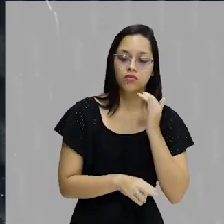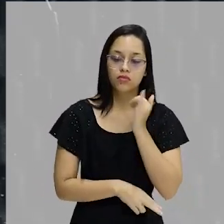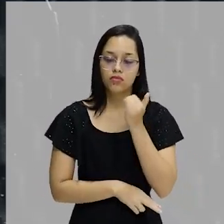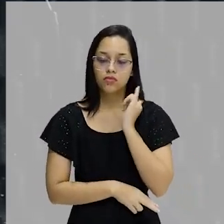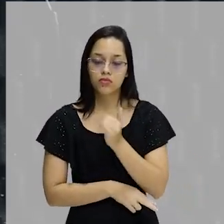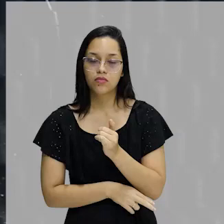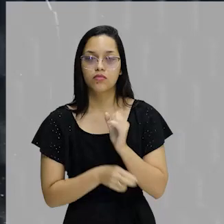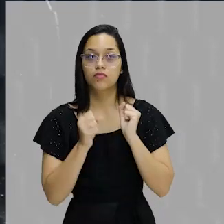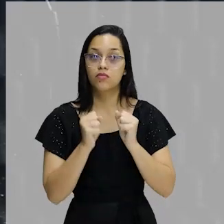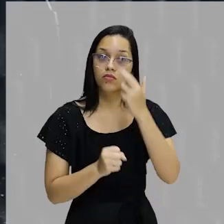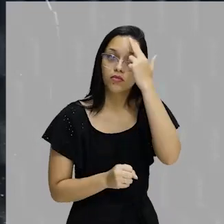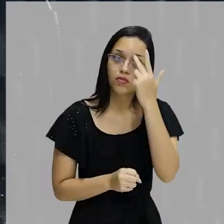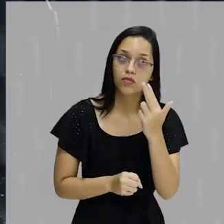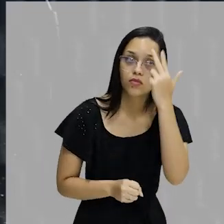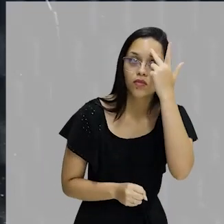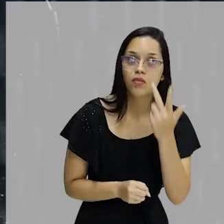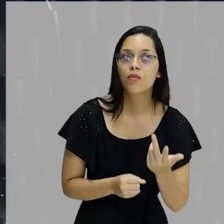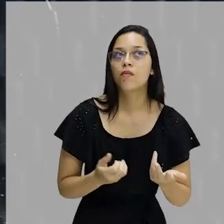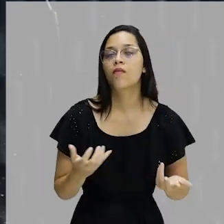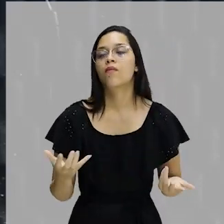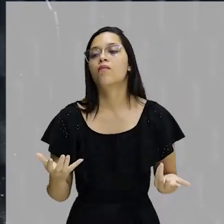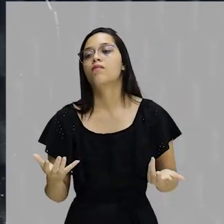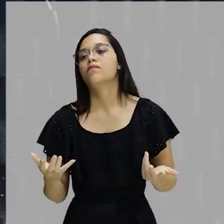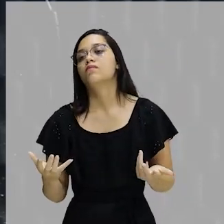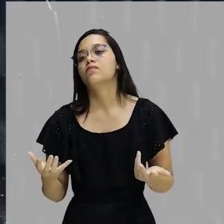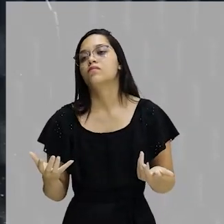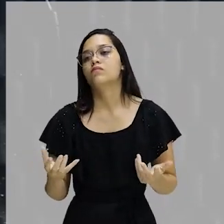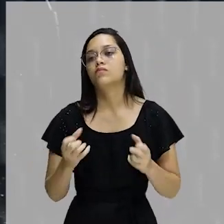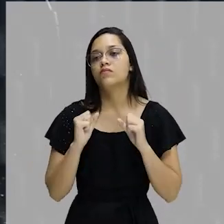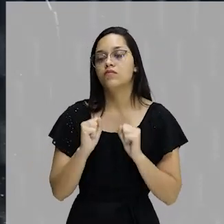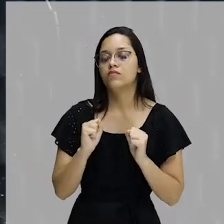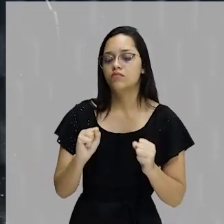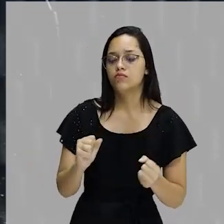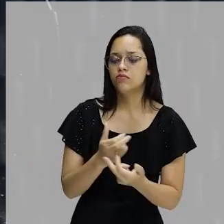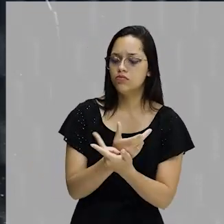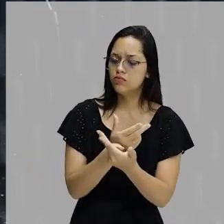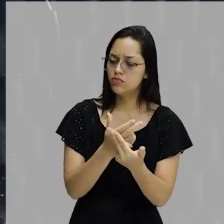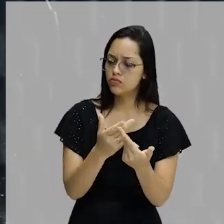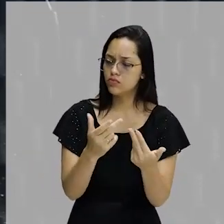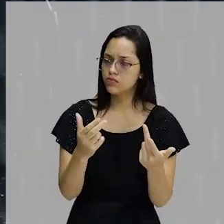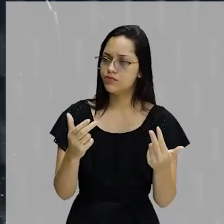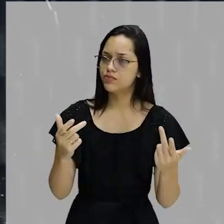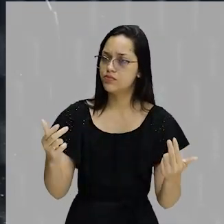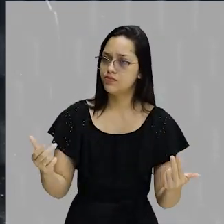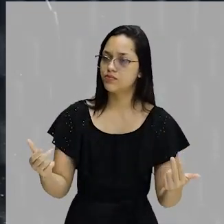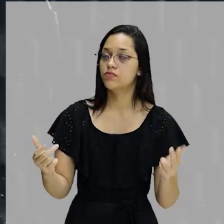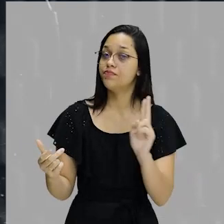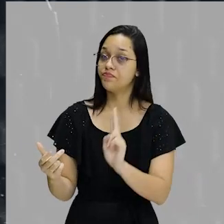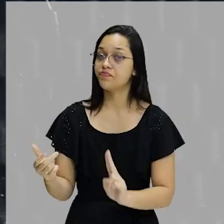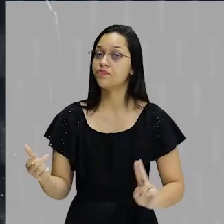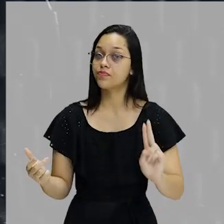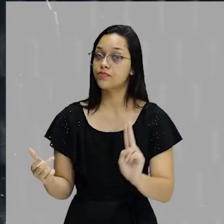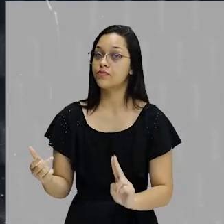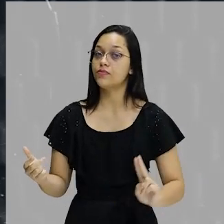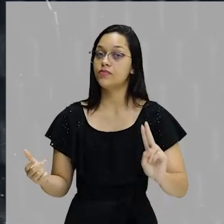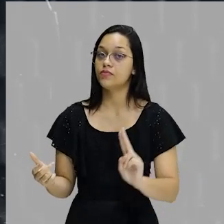ser uma fábula, está certo? Pode ser uma infinidade de maneiras de